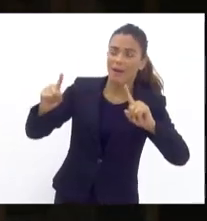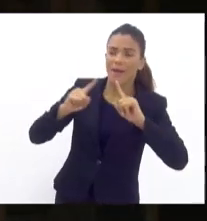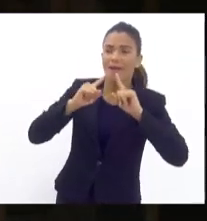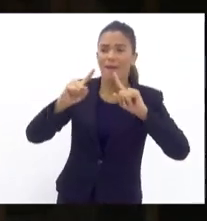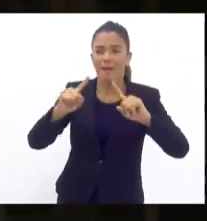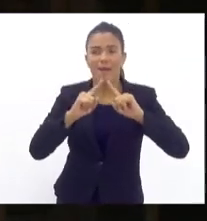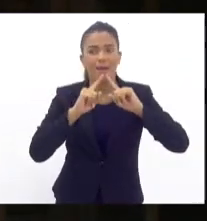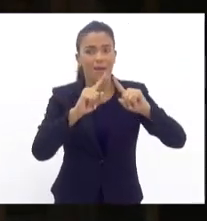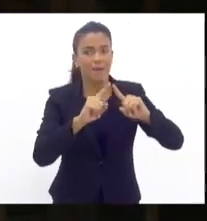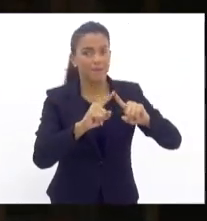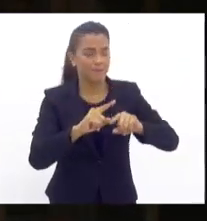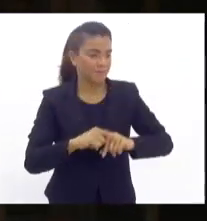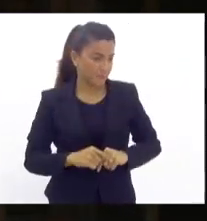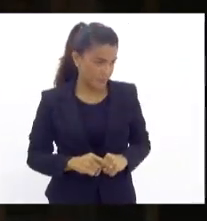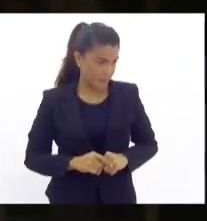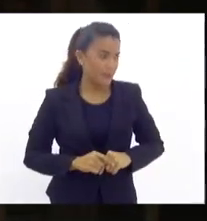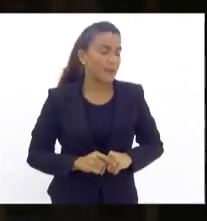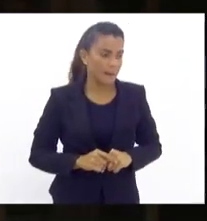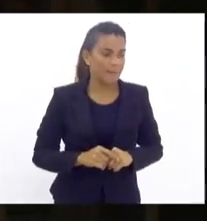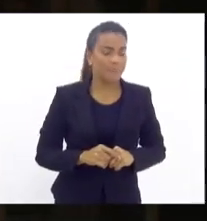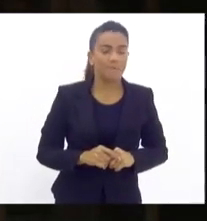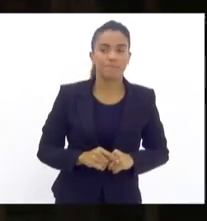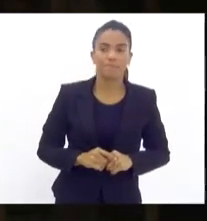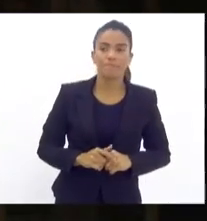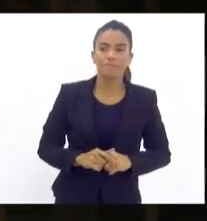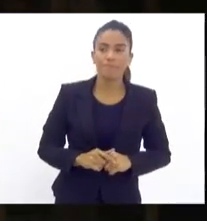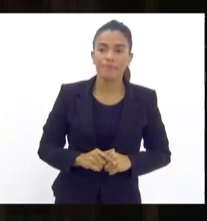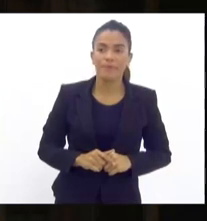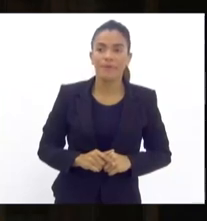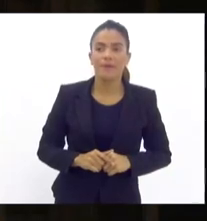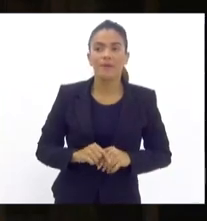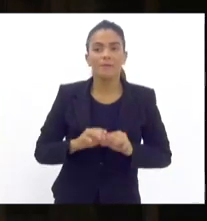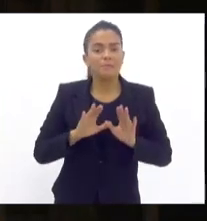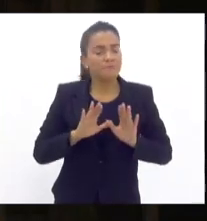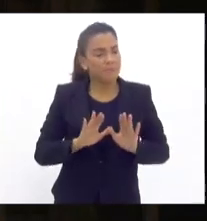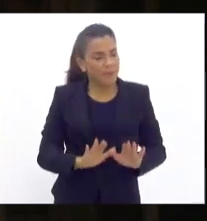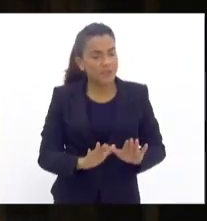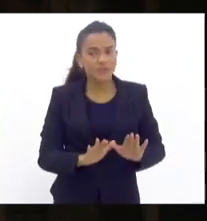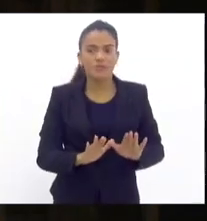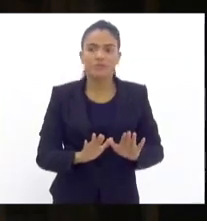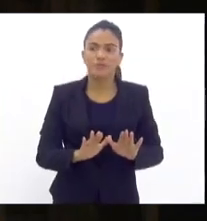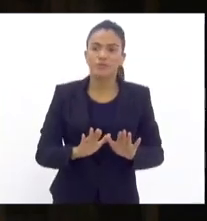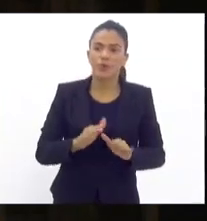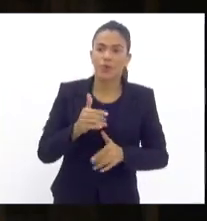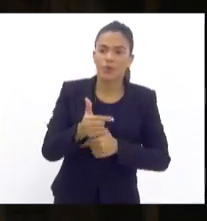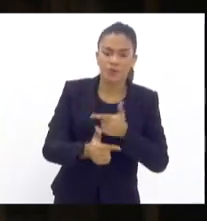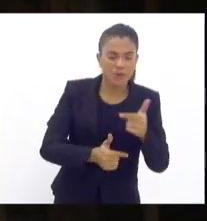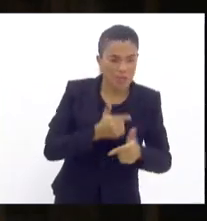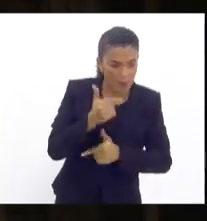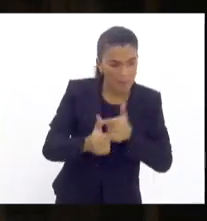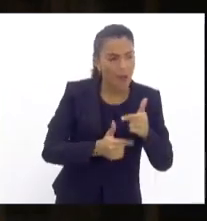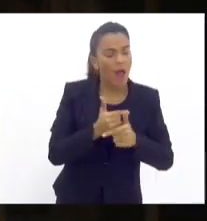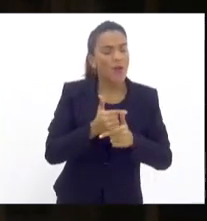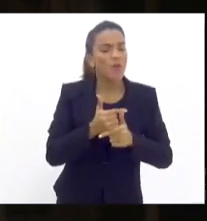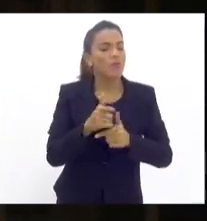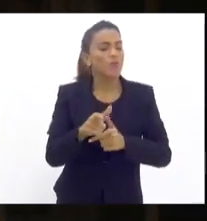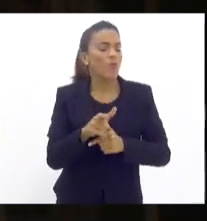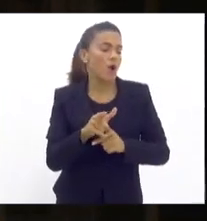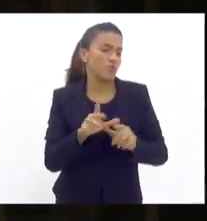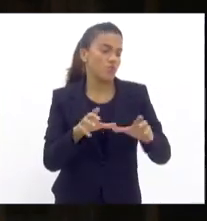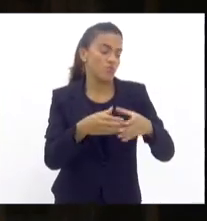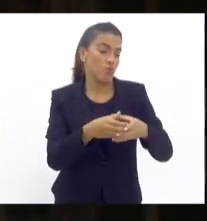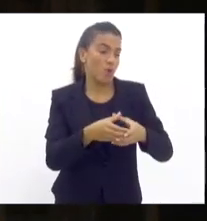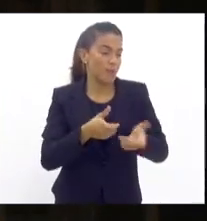irmã Polícia Militar e fazendo todo esse trabalho, mas, quando uma operação é montada, respeitando todas as